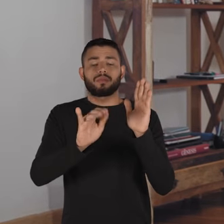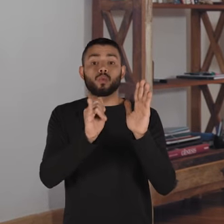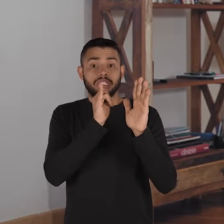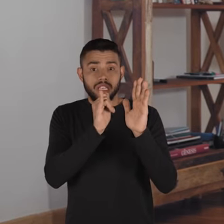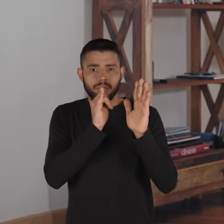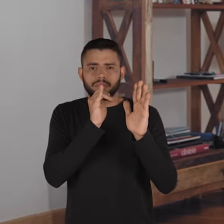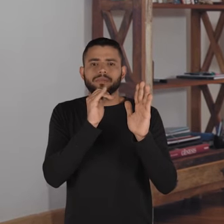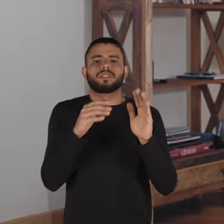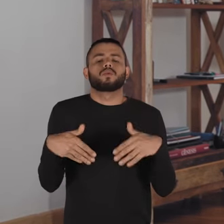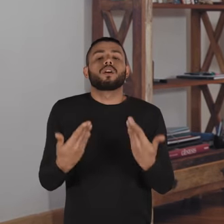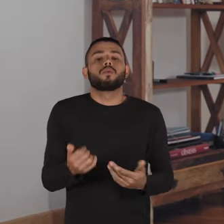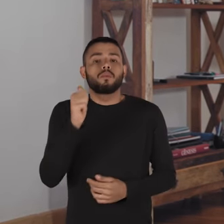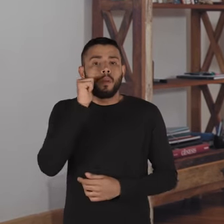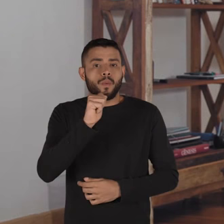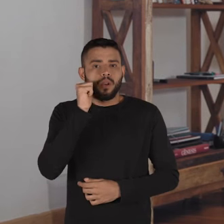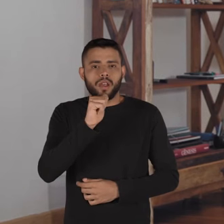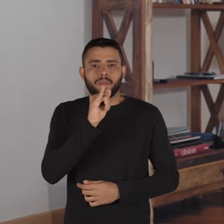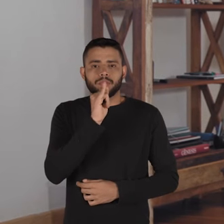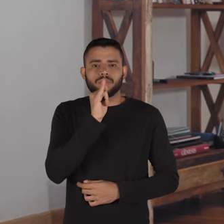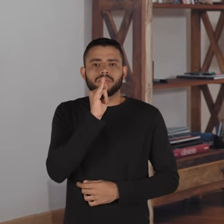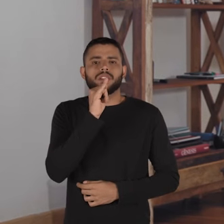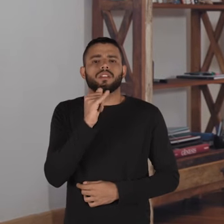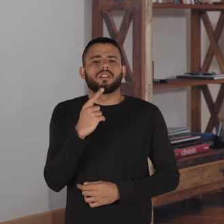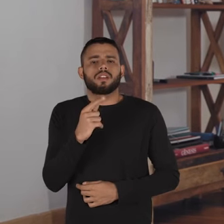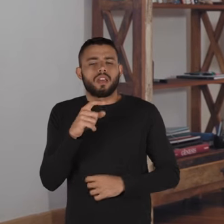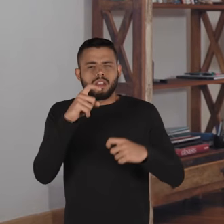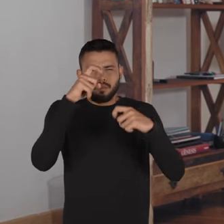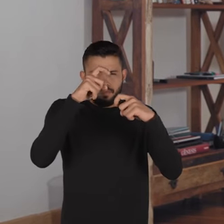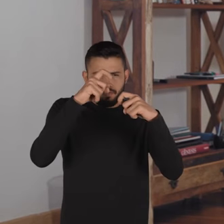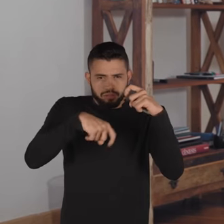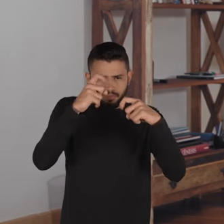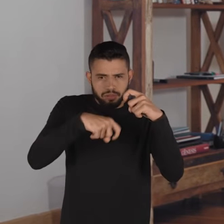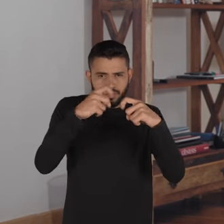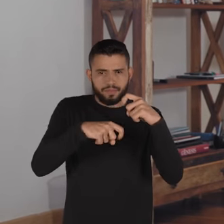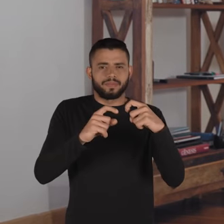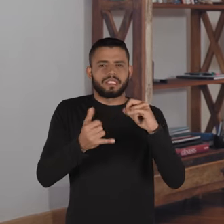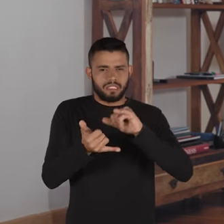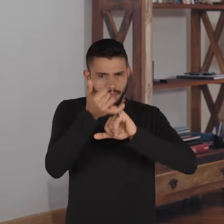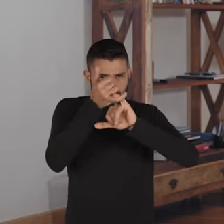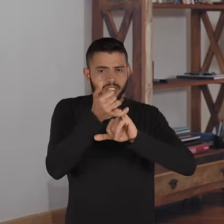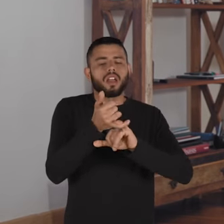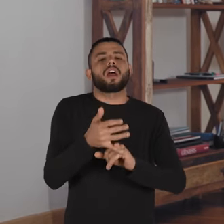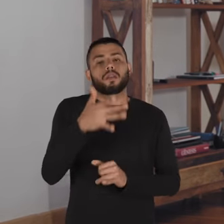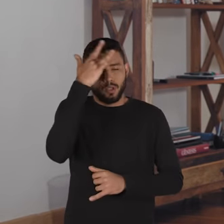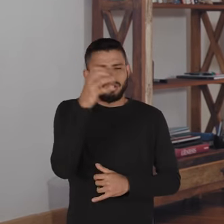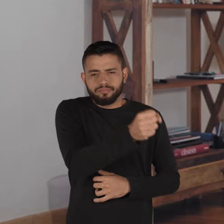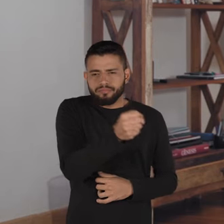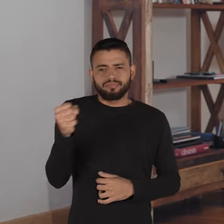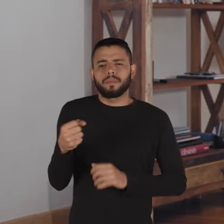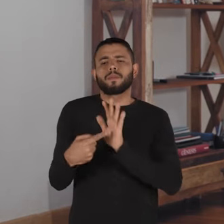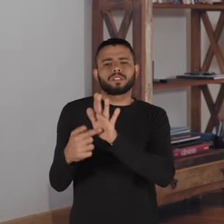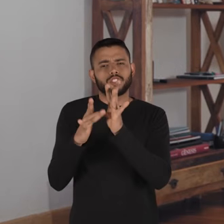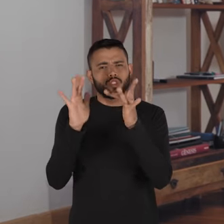melhor exemplo para isso é quando uma mulher pega ou flagrada em adultério é trazida para Jesus e as pessoas